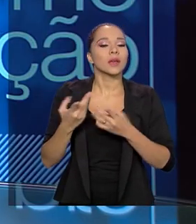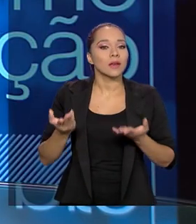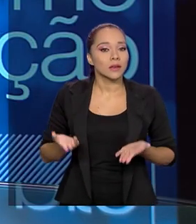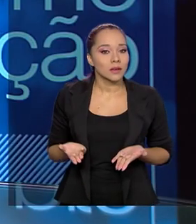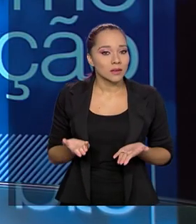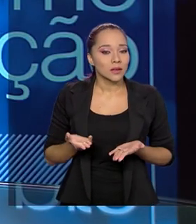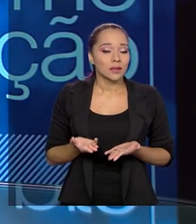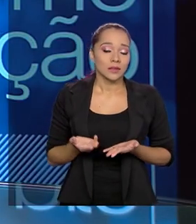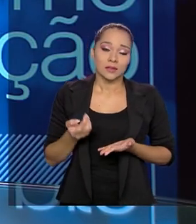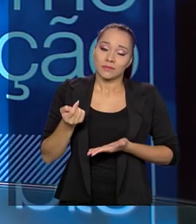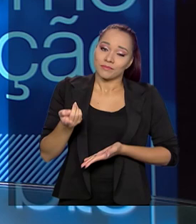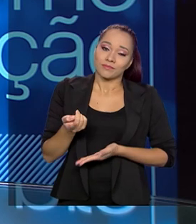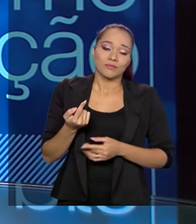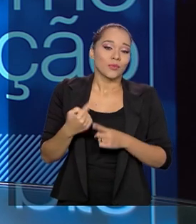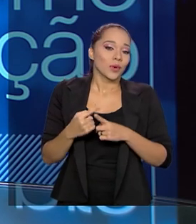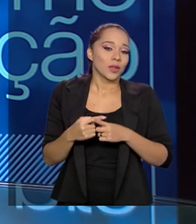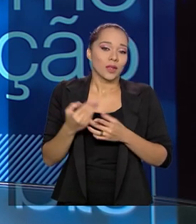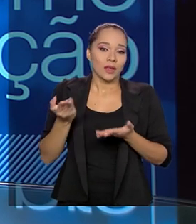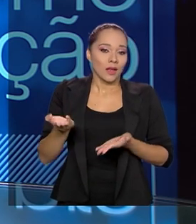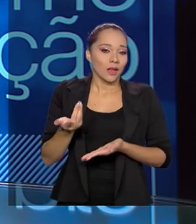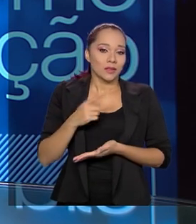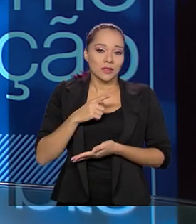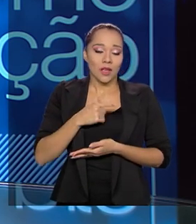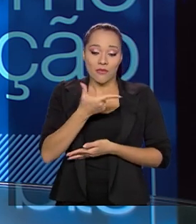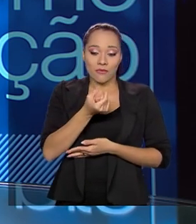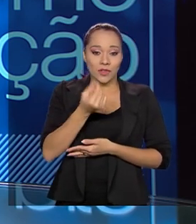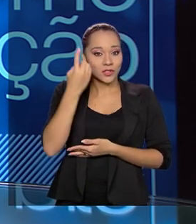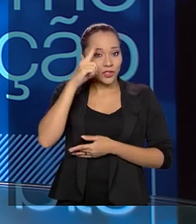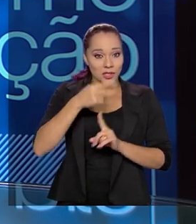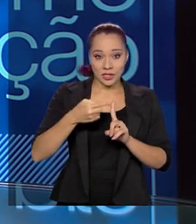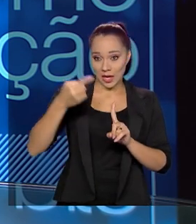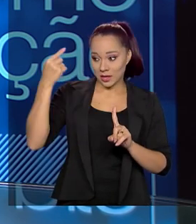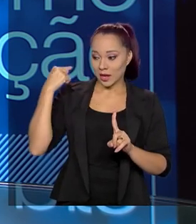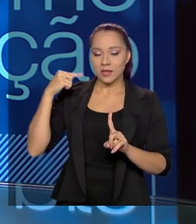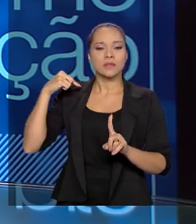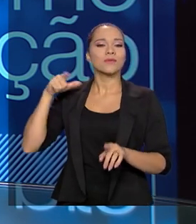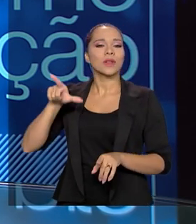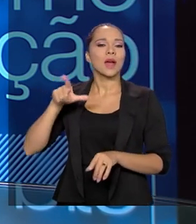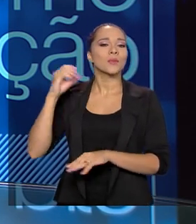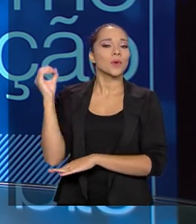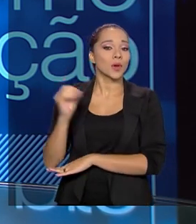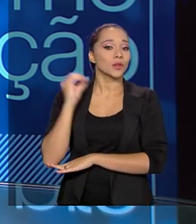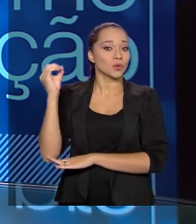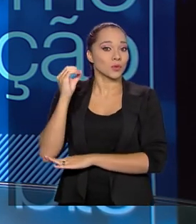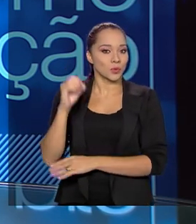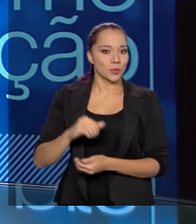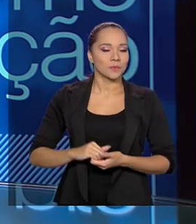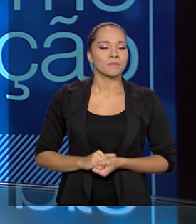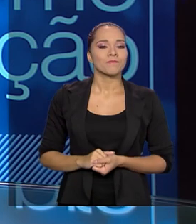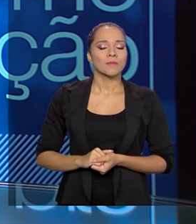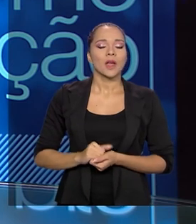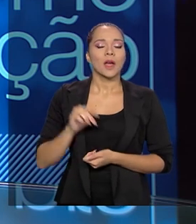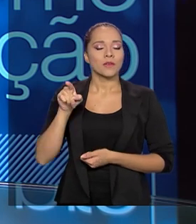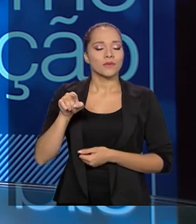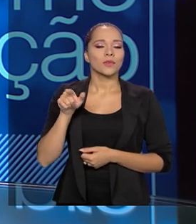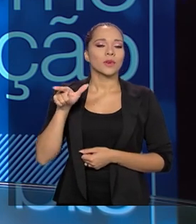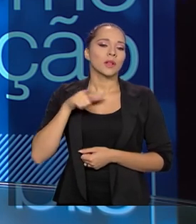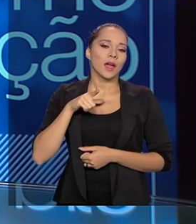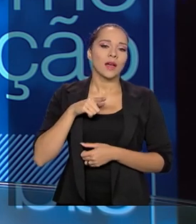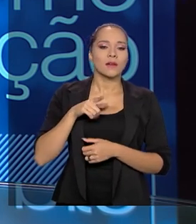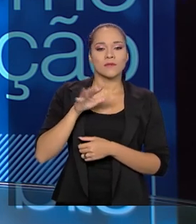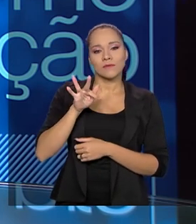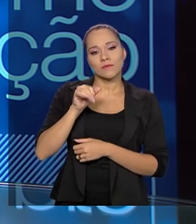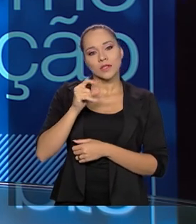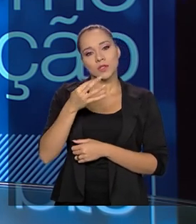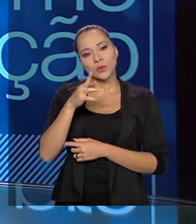Justamente, esse é um sintoma por causa disso. Eu estive há 20 dias atrás, em Beto Gonçalves, no Rio Grande do Sul, fui para Festures e fui fazer uma